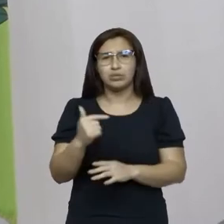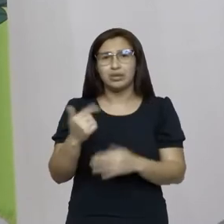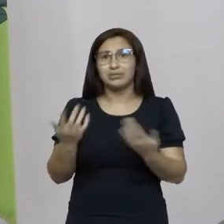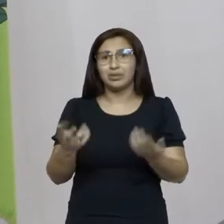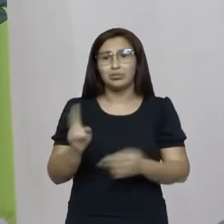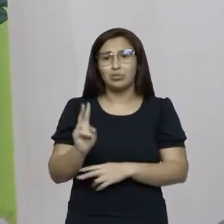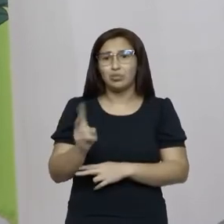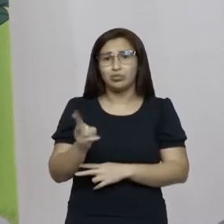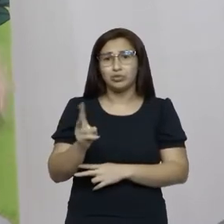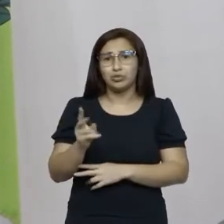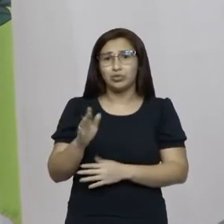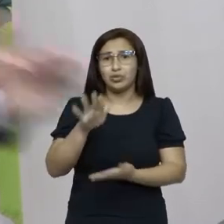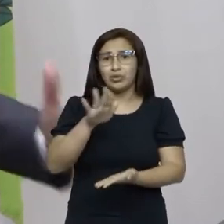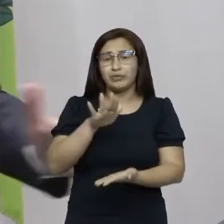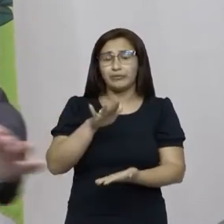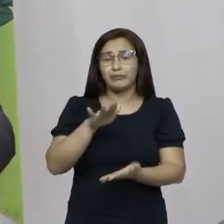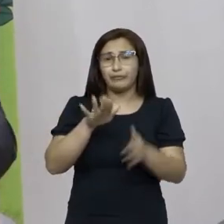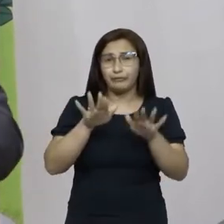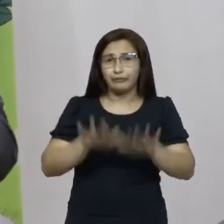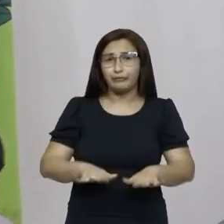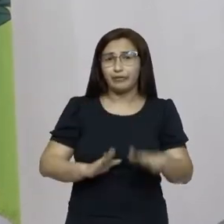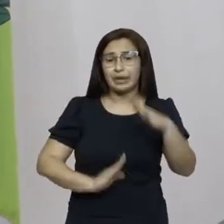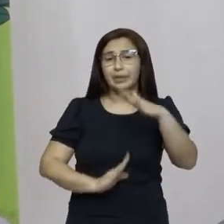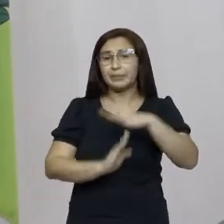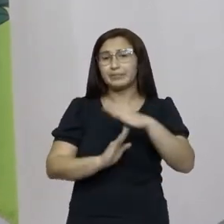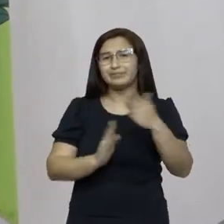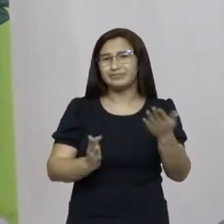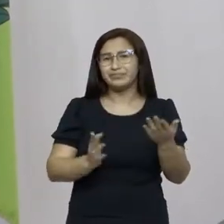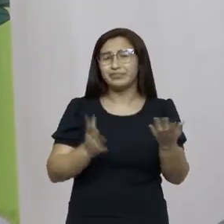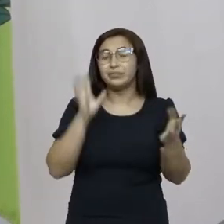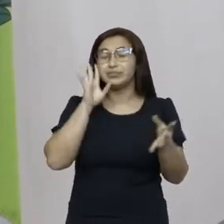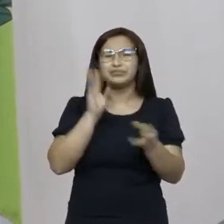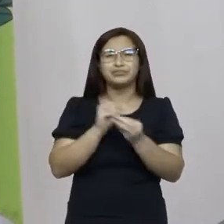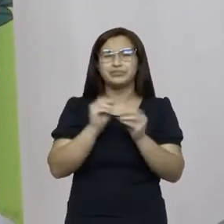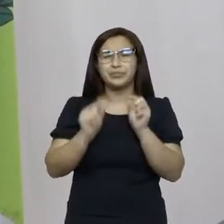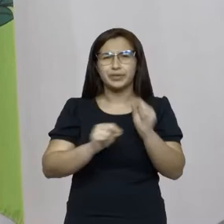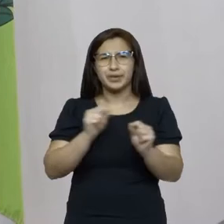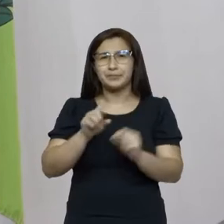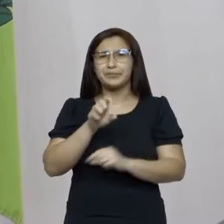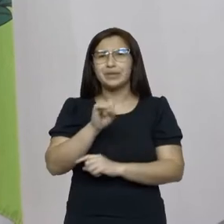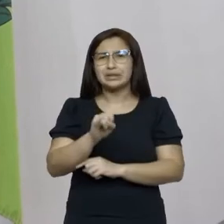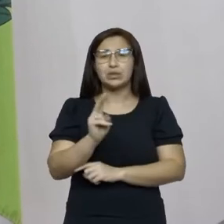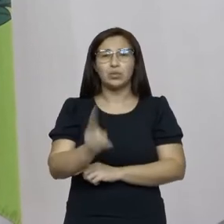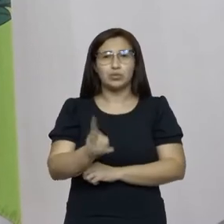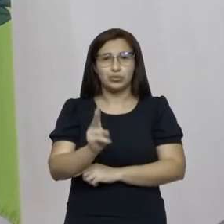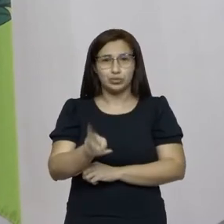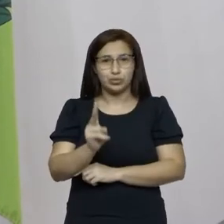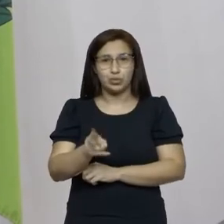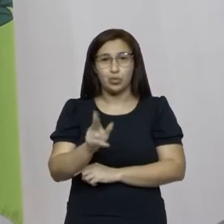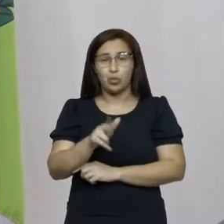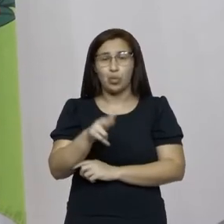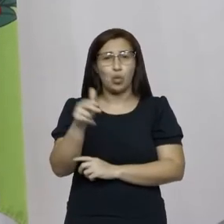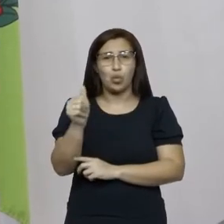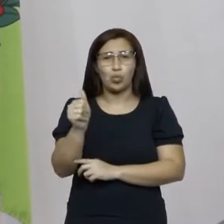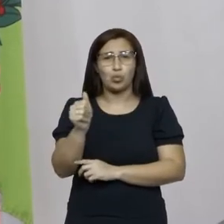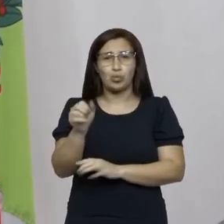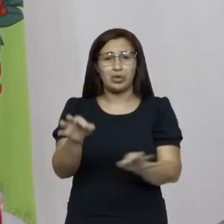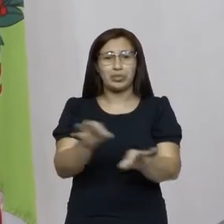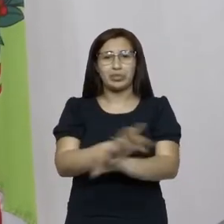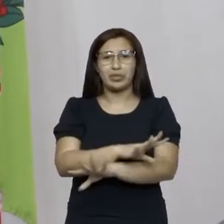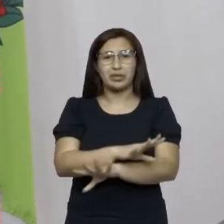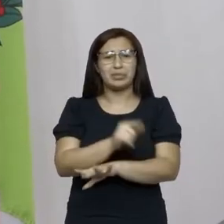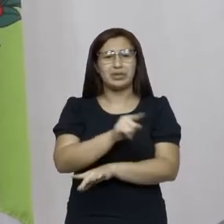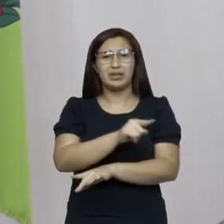passa a existir um teto máximo aí qual é a conclusão disso se continuar assim nunca vai terminar essa